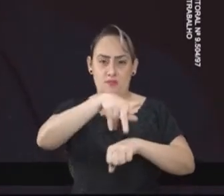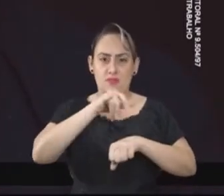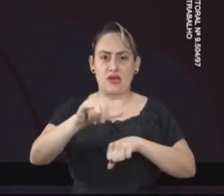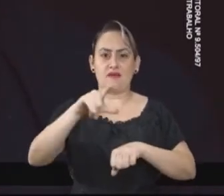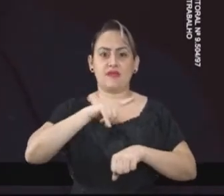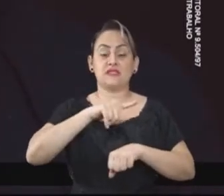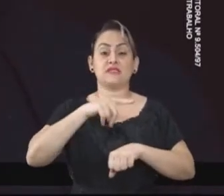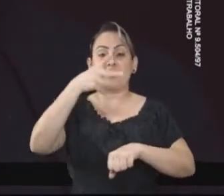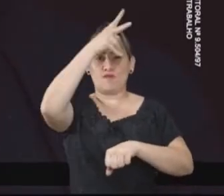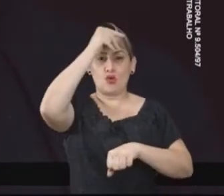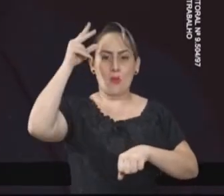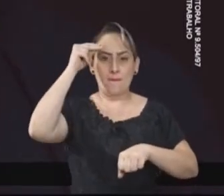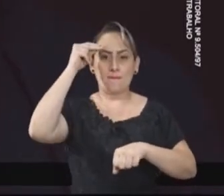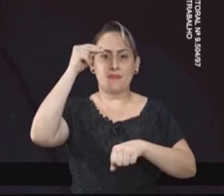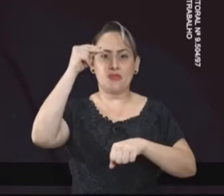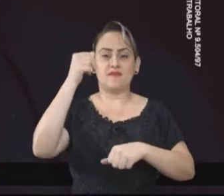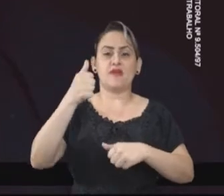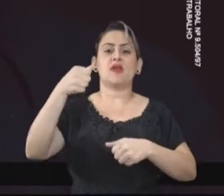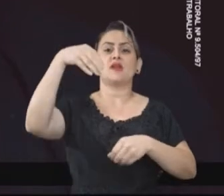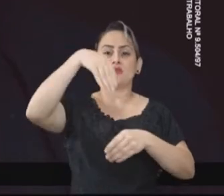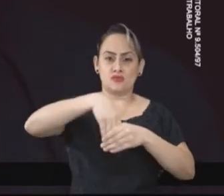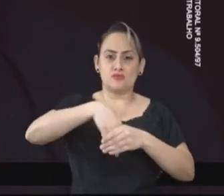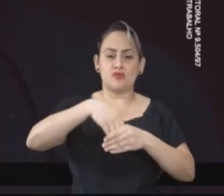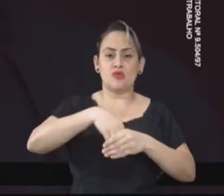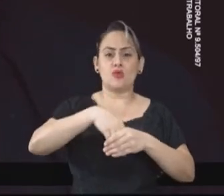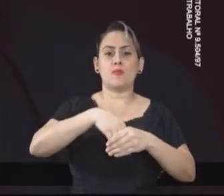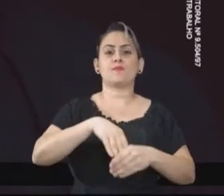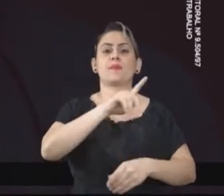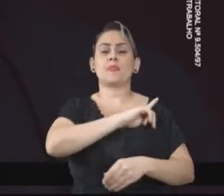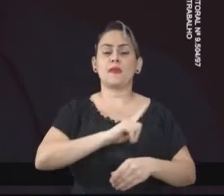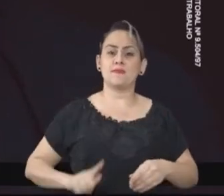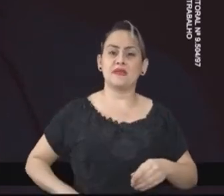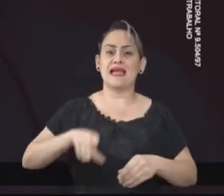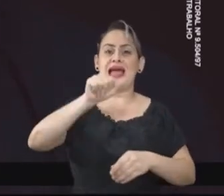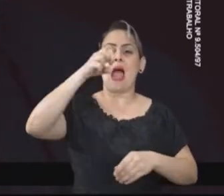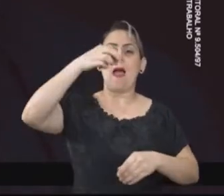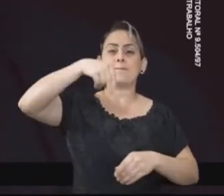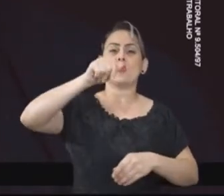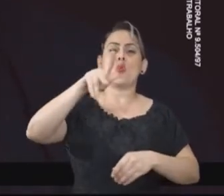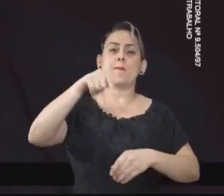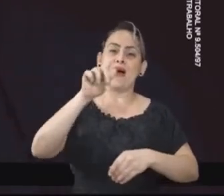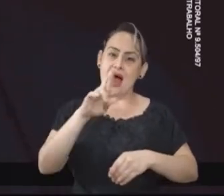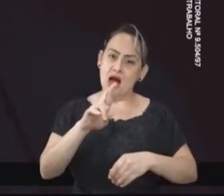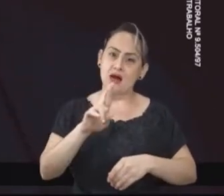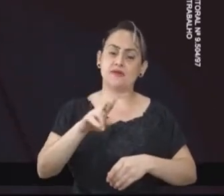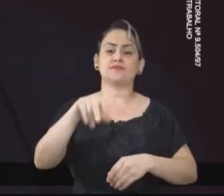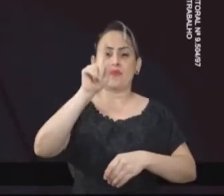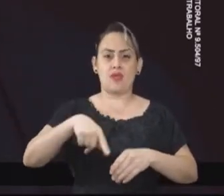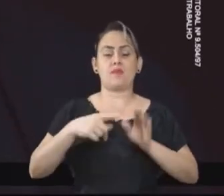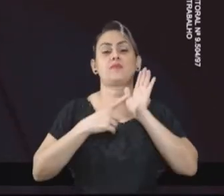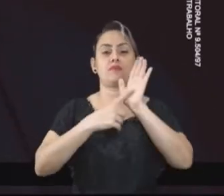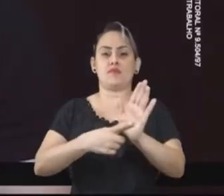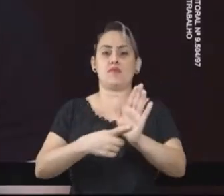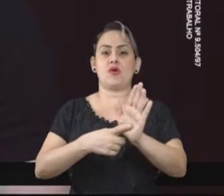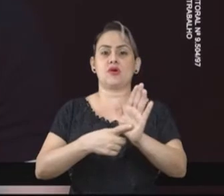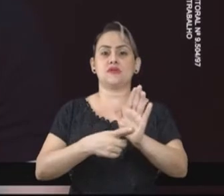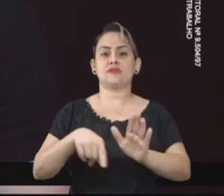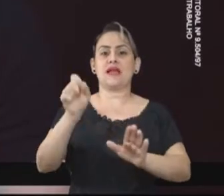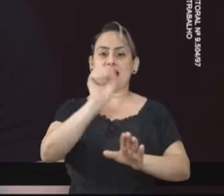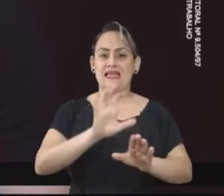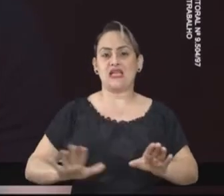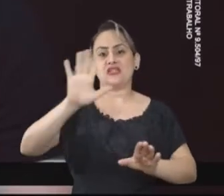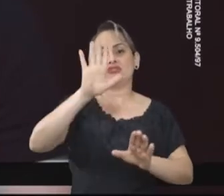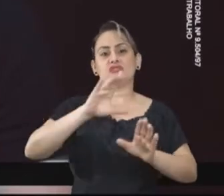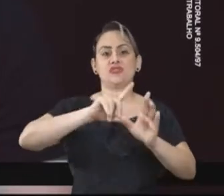presidente da Mumpar, que é a entidade que representa todos os municípios do extremo noroeste perante o governo do estado. Por